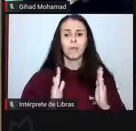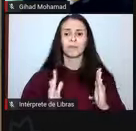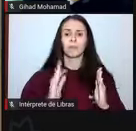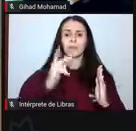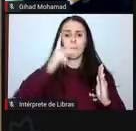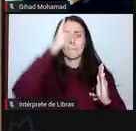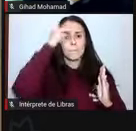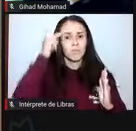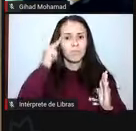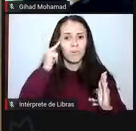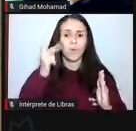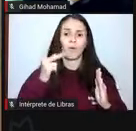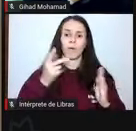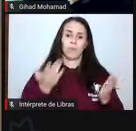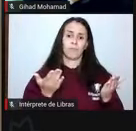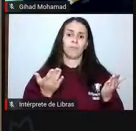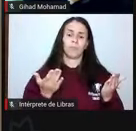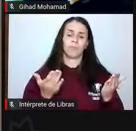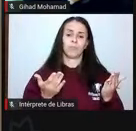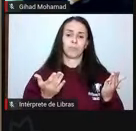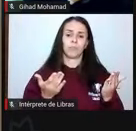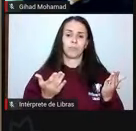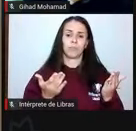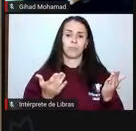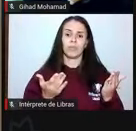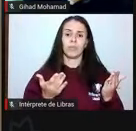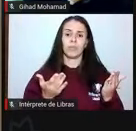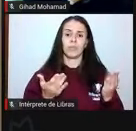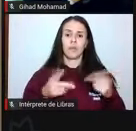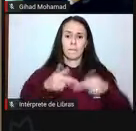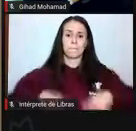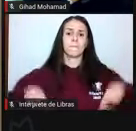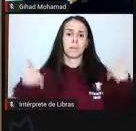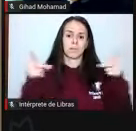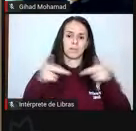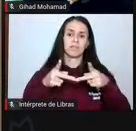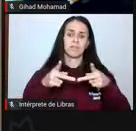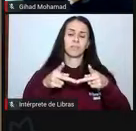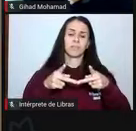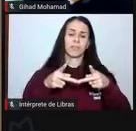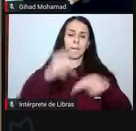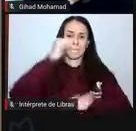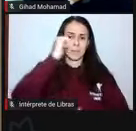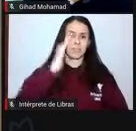população brasileira. As universidades têm se mostrado, as universidades brasileiras, as públicas têm se mostrado